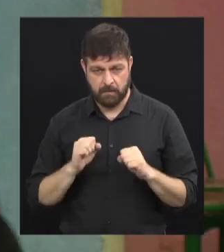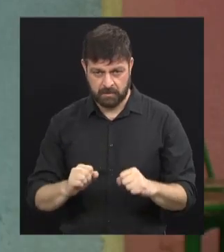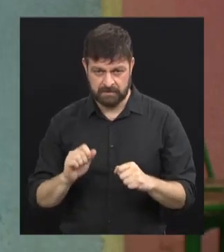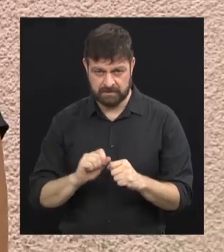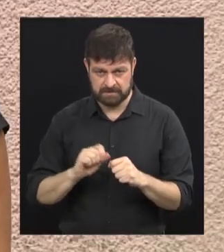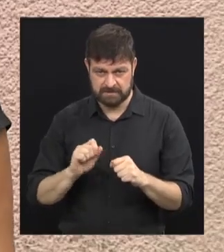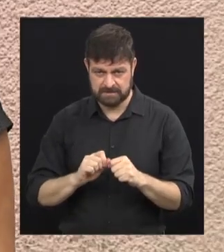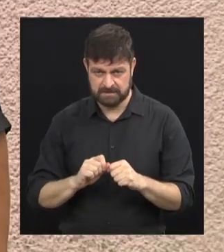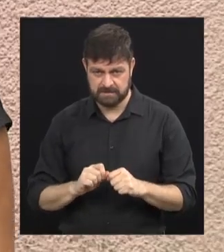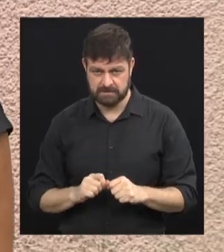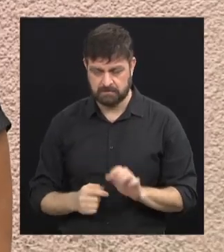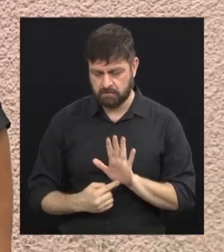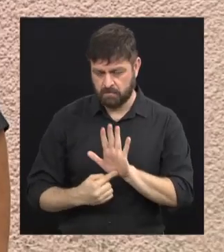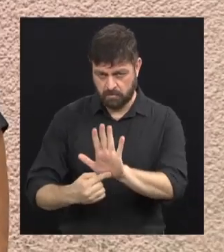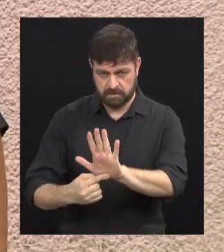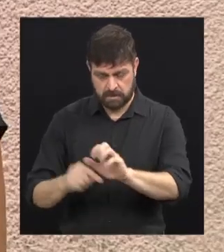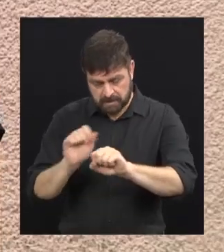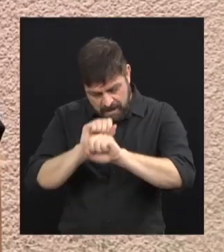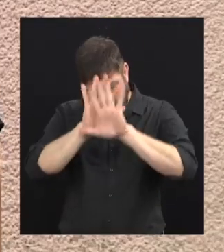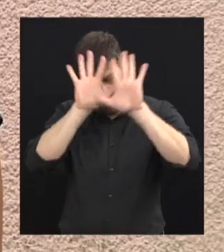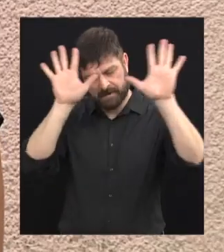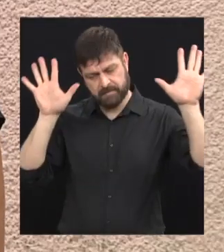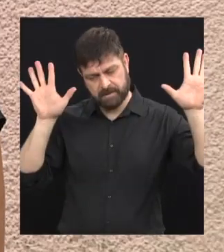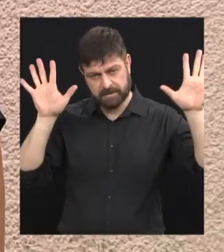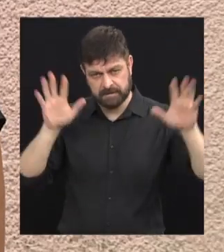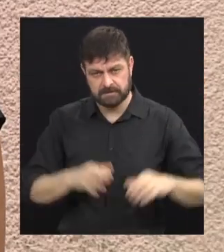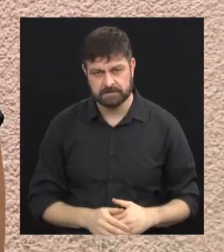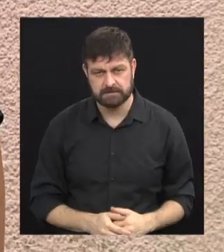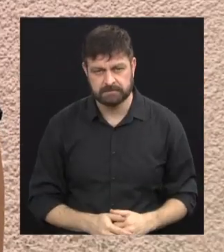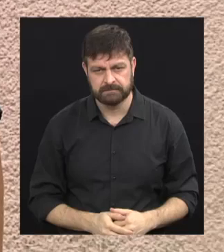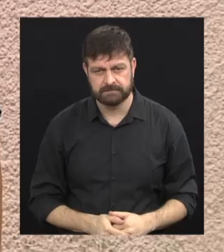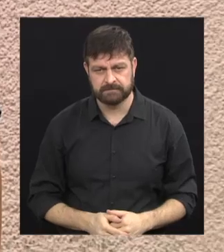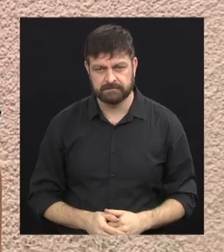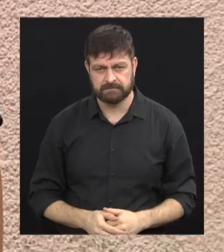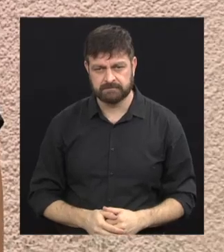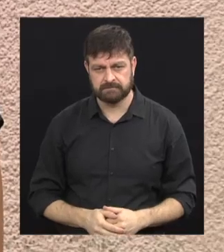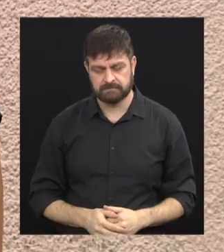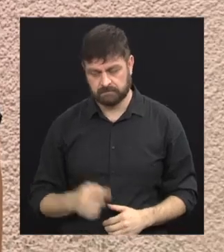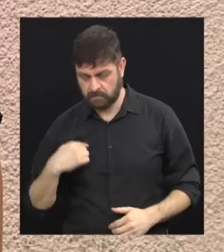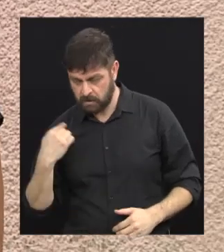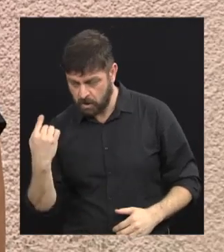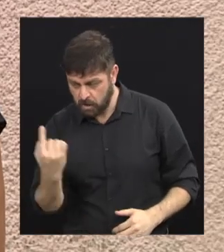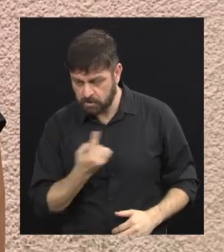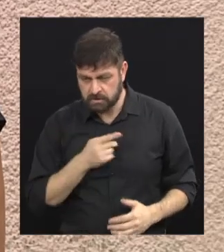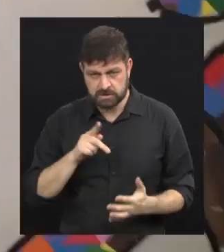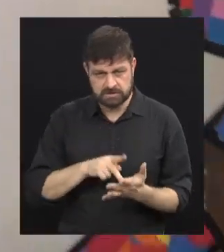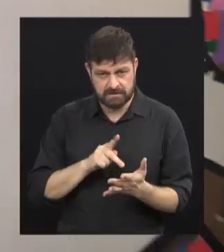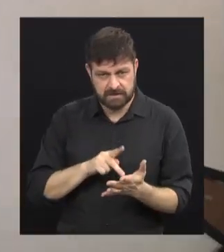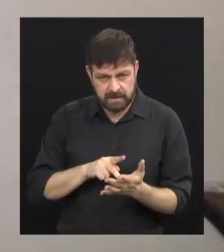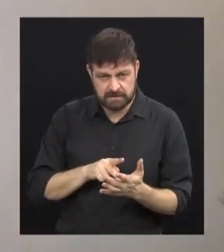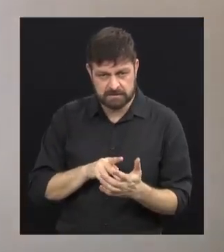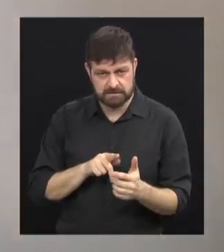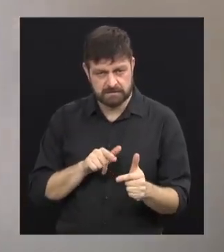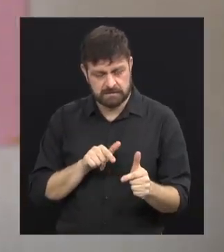transparente, o máximo que você puder ser. E a gente realmente trabalha...